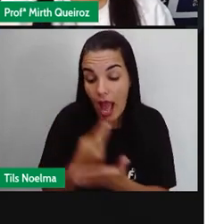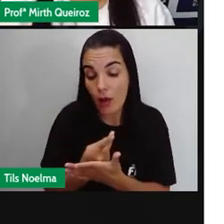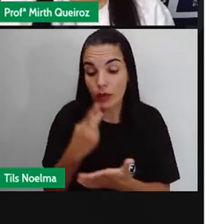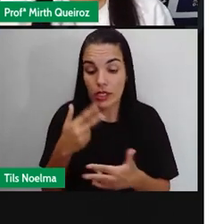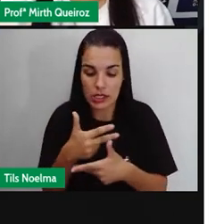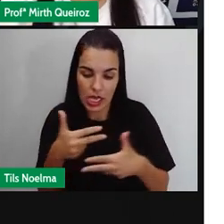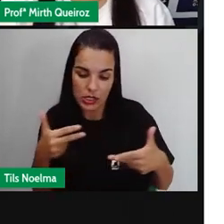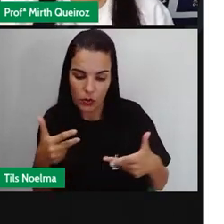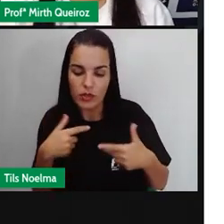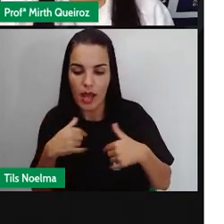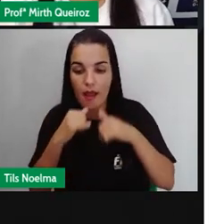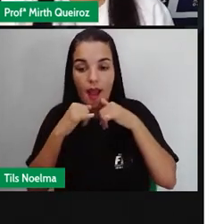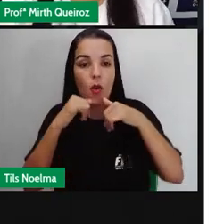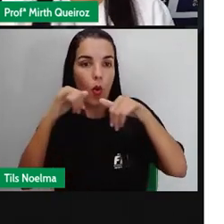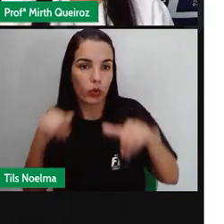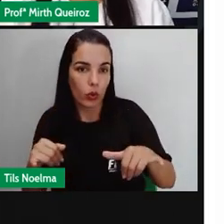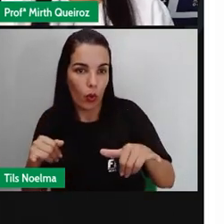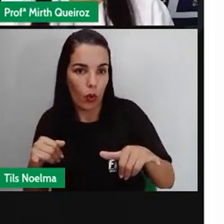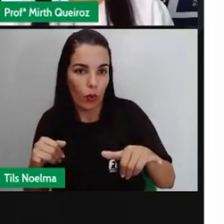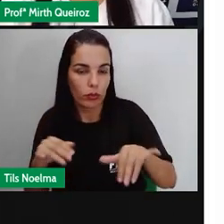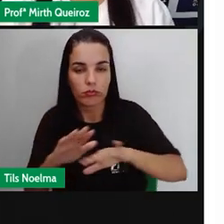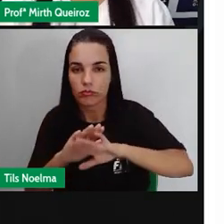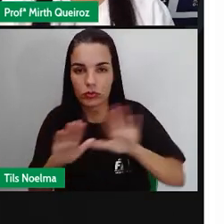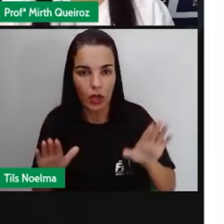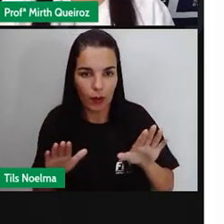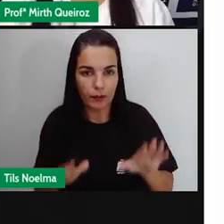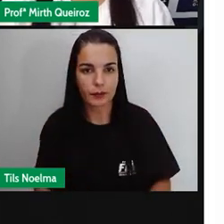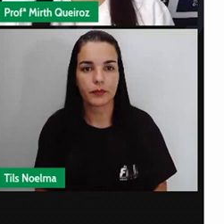acontecer algo, mas ele não participou daquilo.